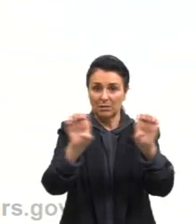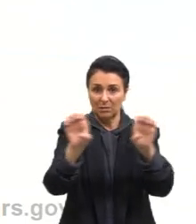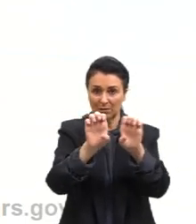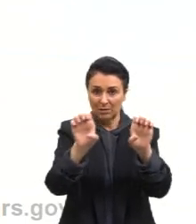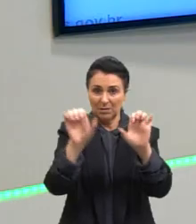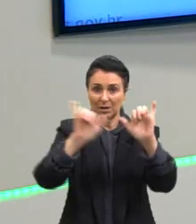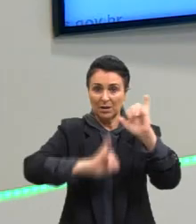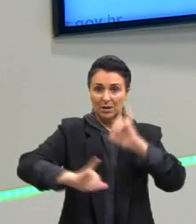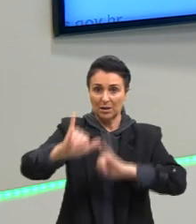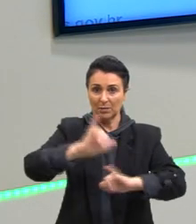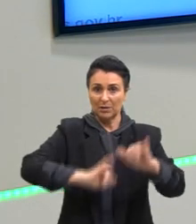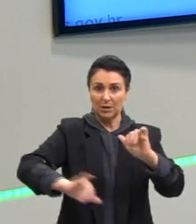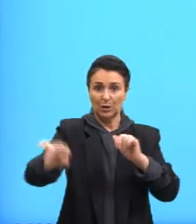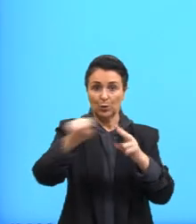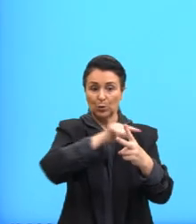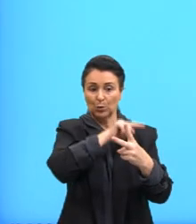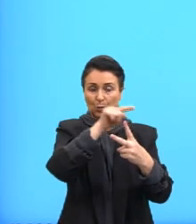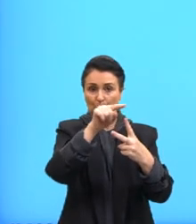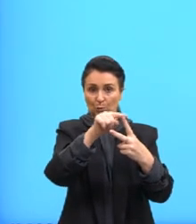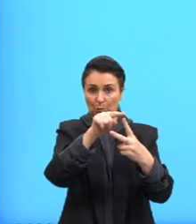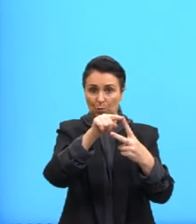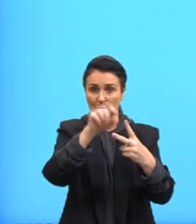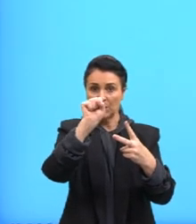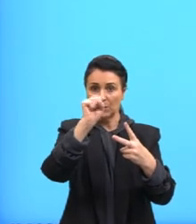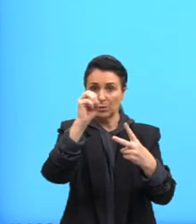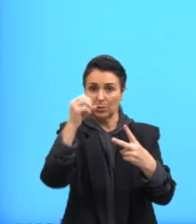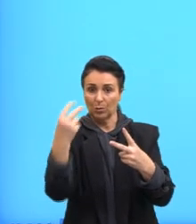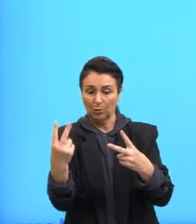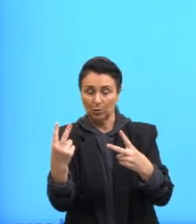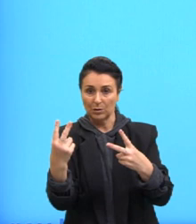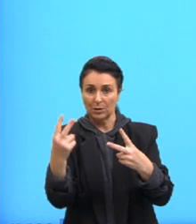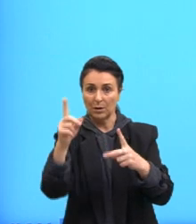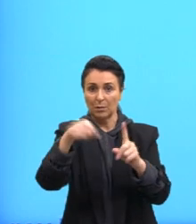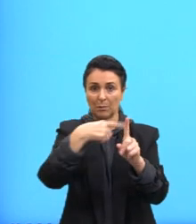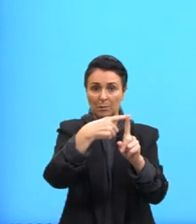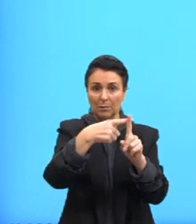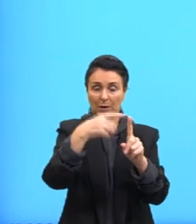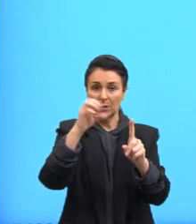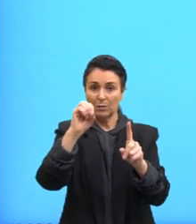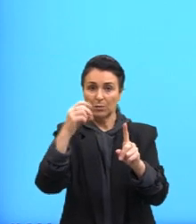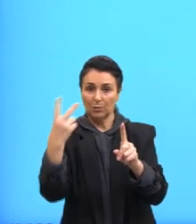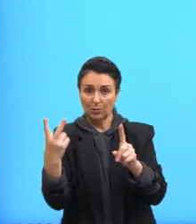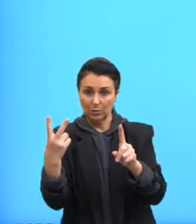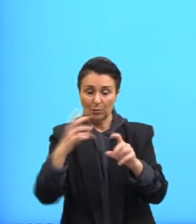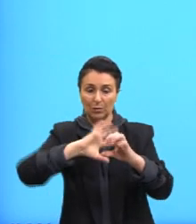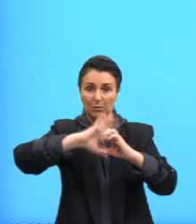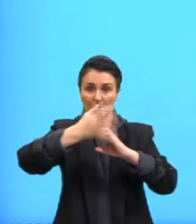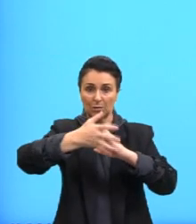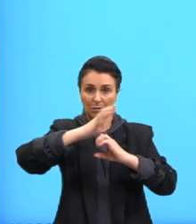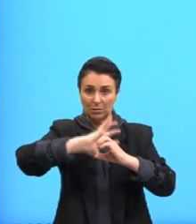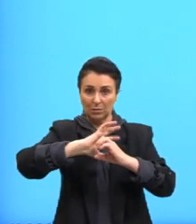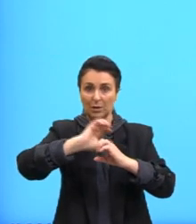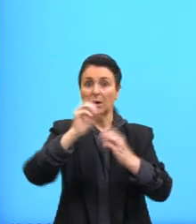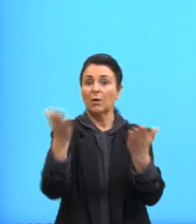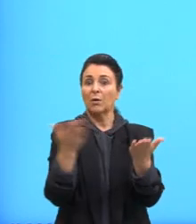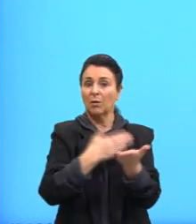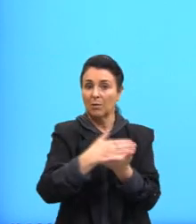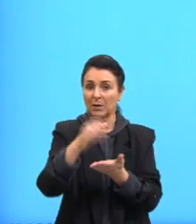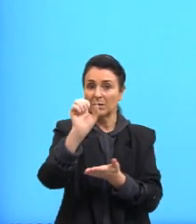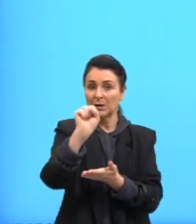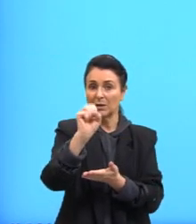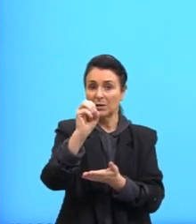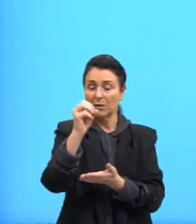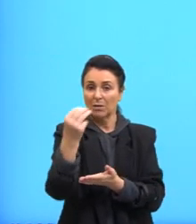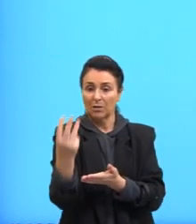equações. Eu tenho o SO2 mais o oxigênio da atmosfera, o gás oxigênio, formando o SO3. Esse